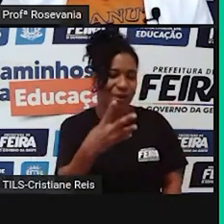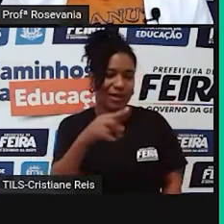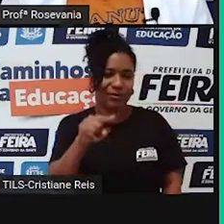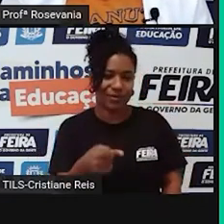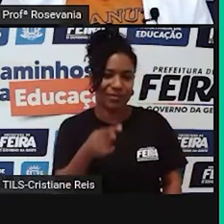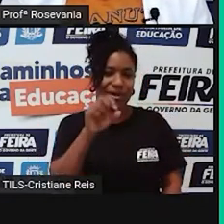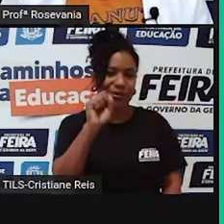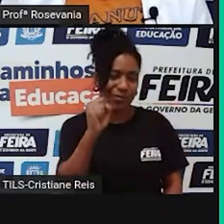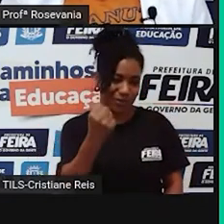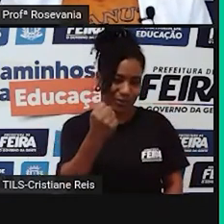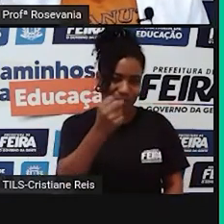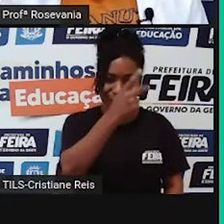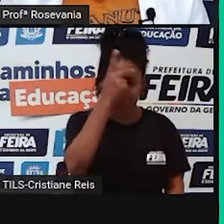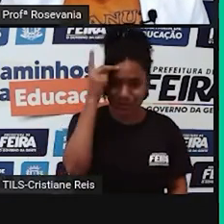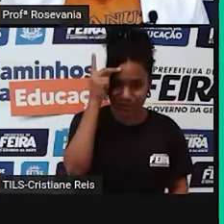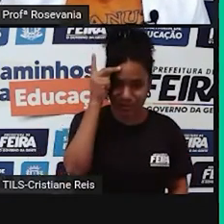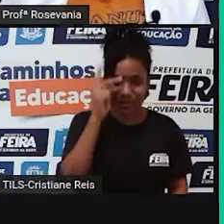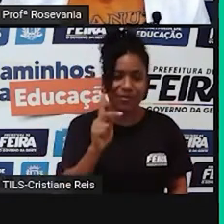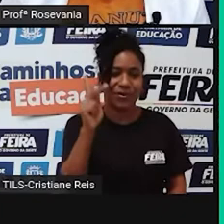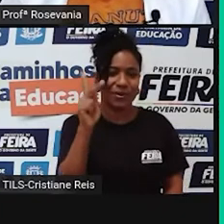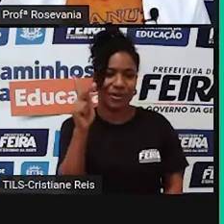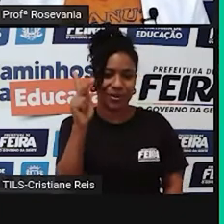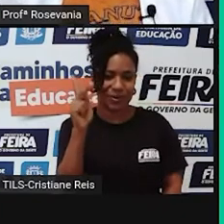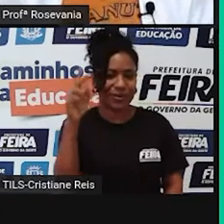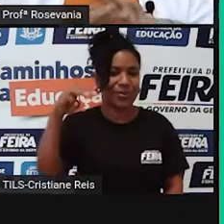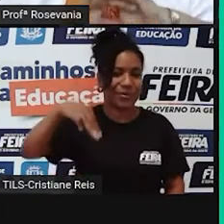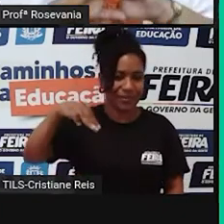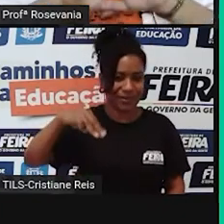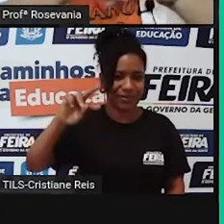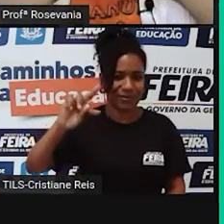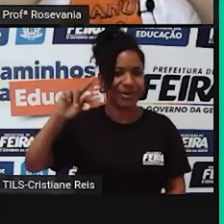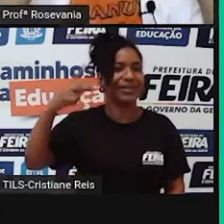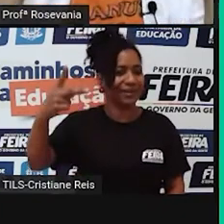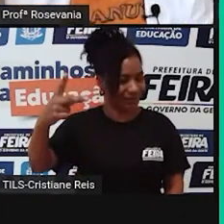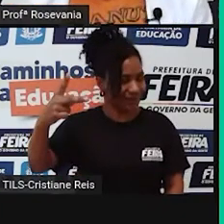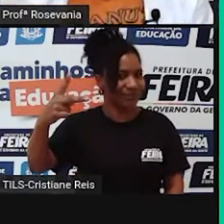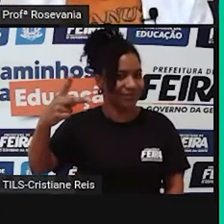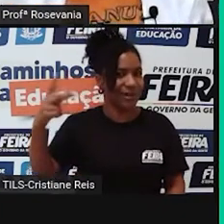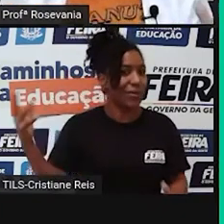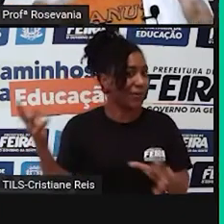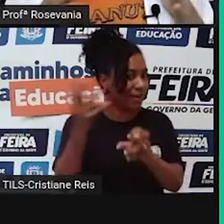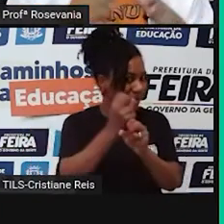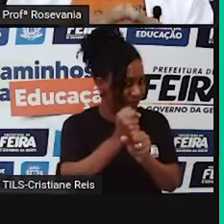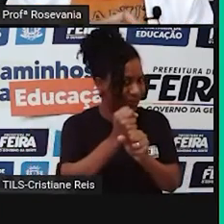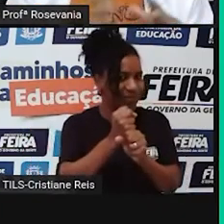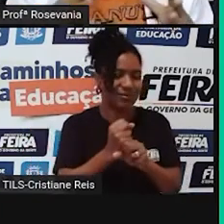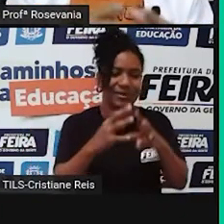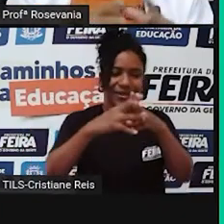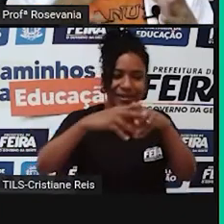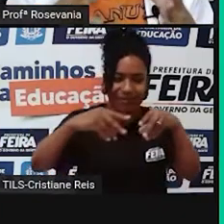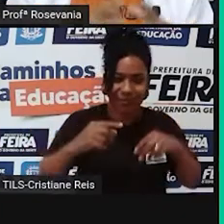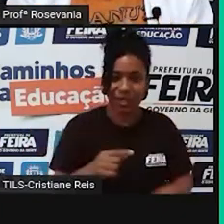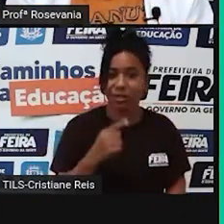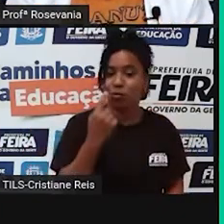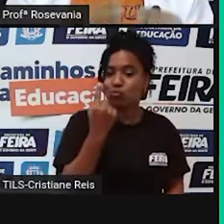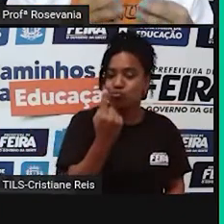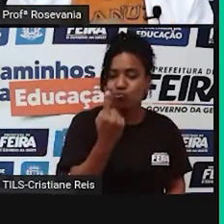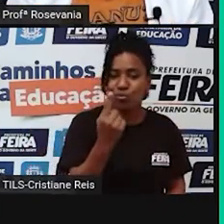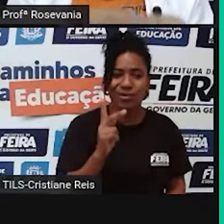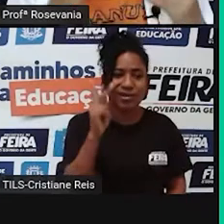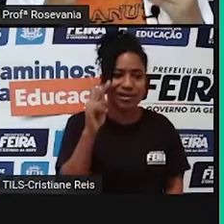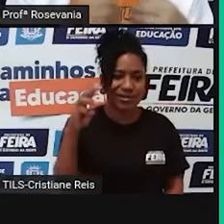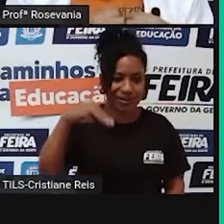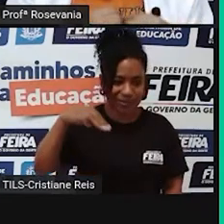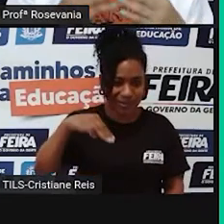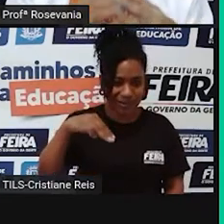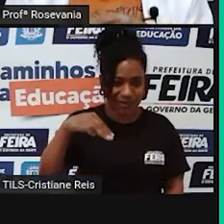,8 habitantes por quilômetro quadrado. Esse é o cálculo. Então, a cada quilômetro quadrado, eu